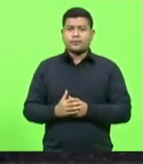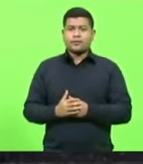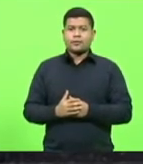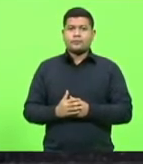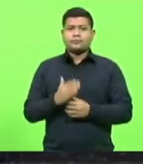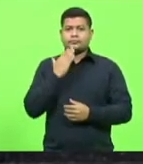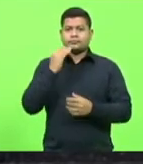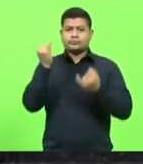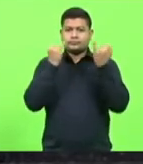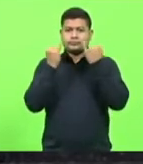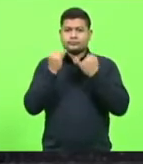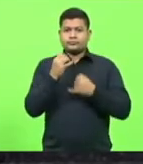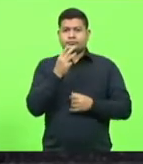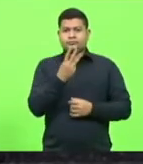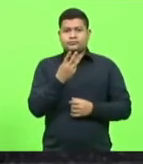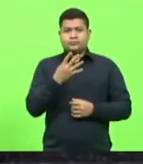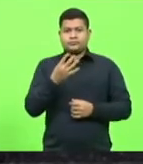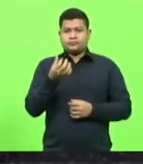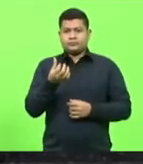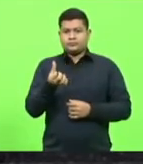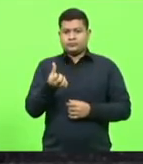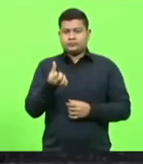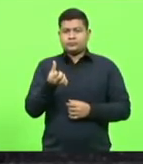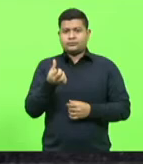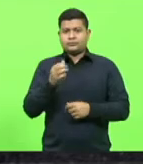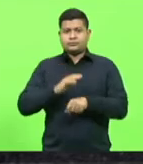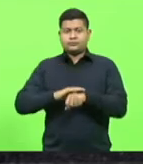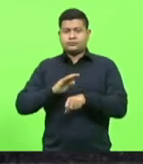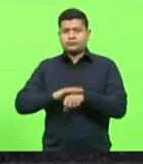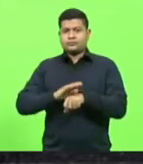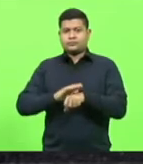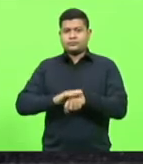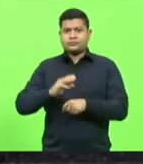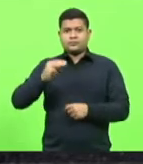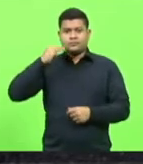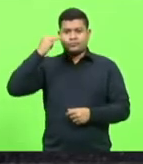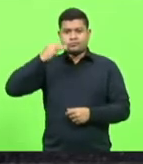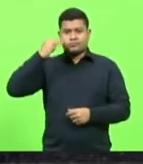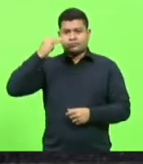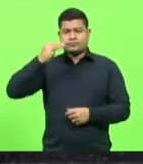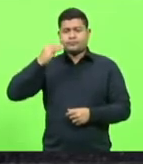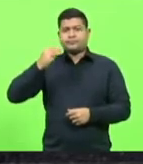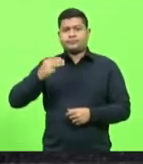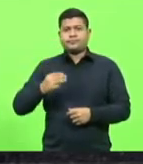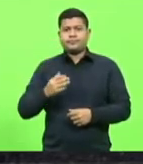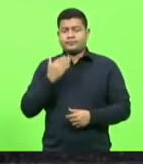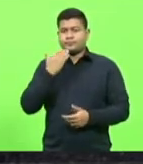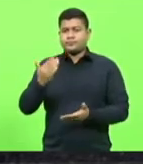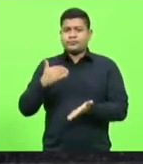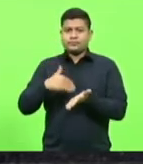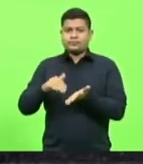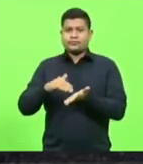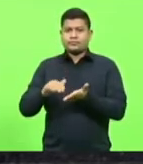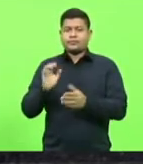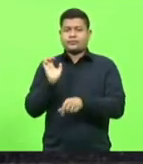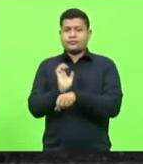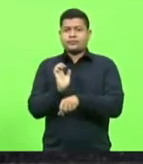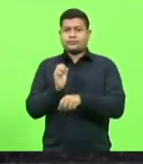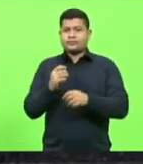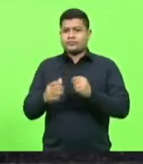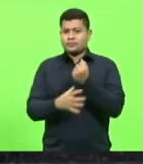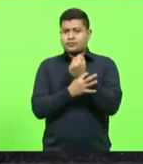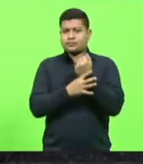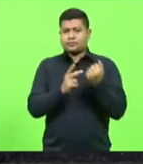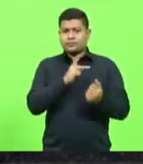Pedido de informação número 346. Autor deputado Márcio Machado. Solicitando ao secretário de Estado da Segurança